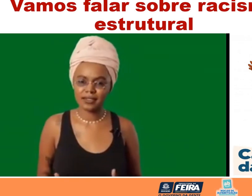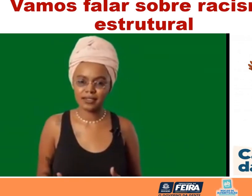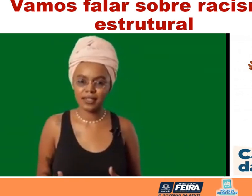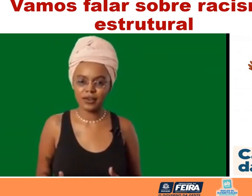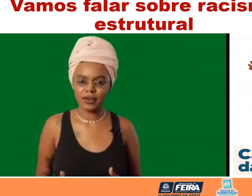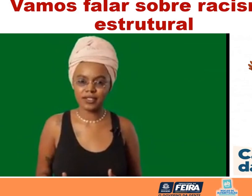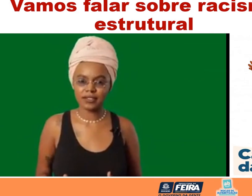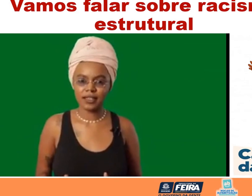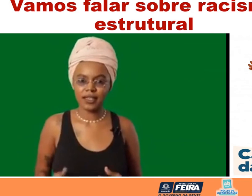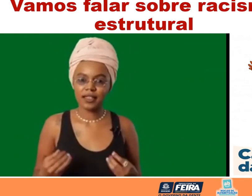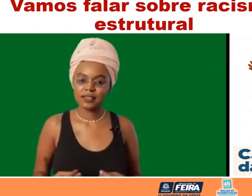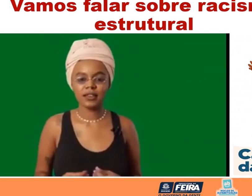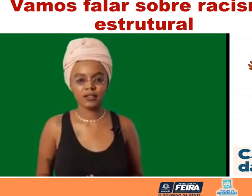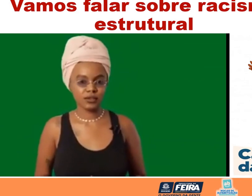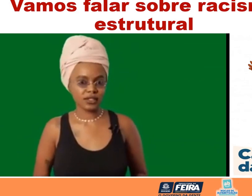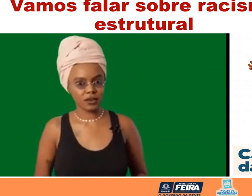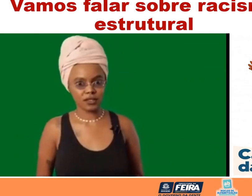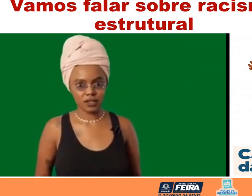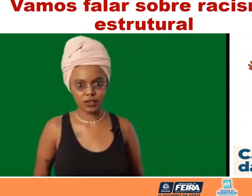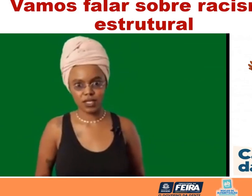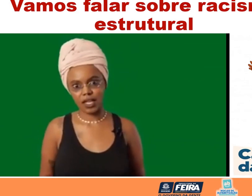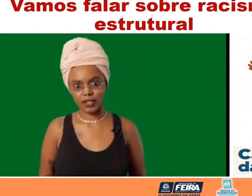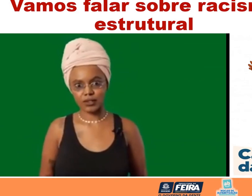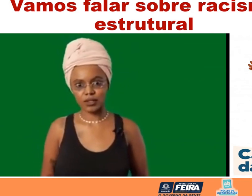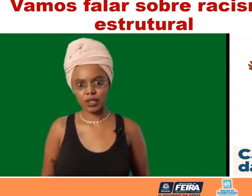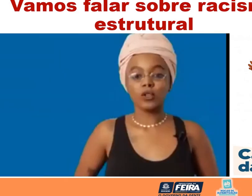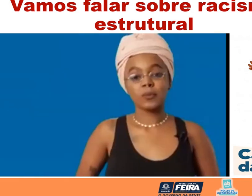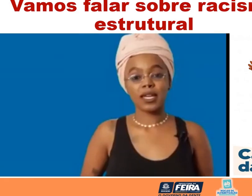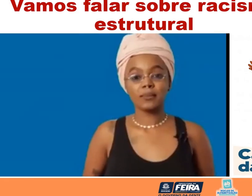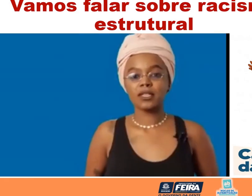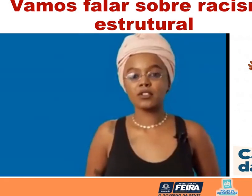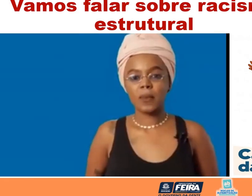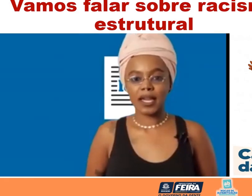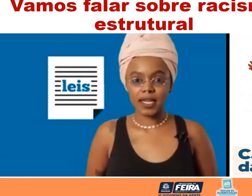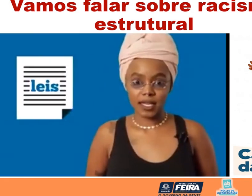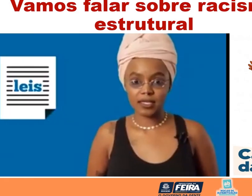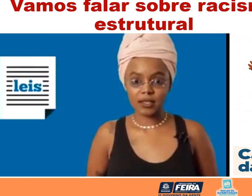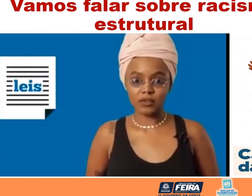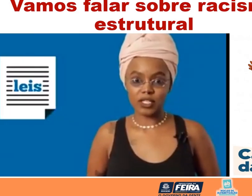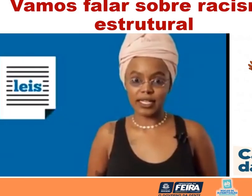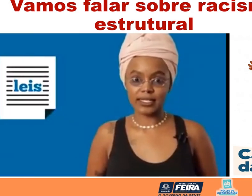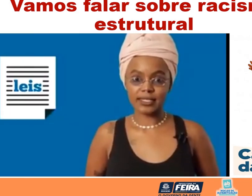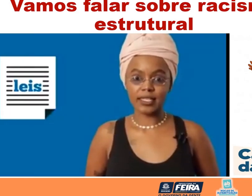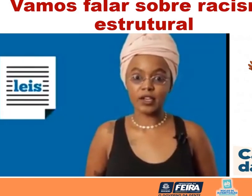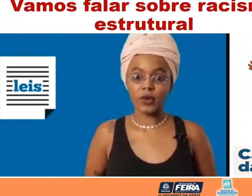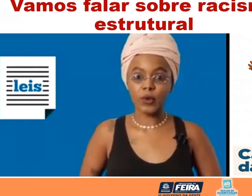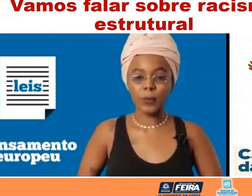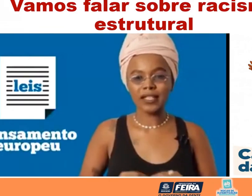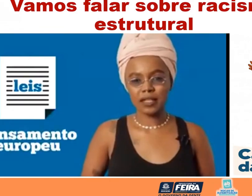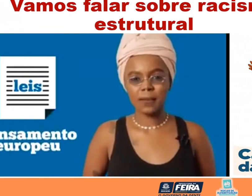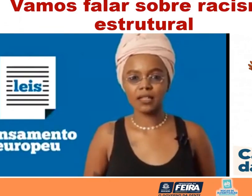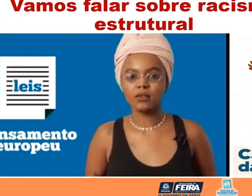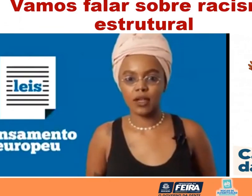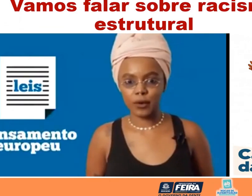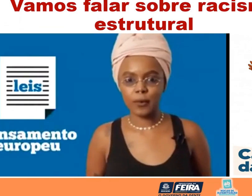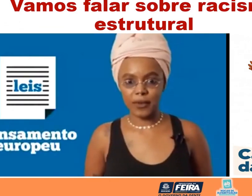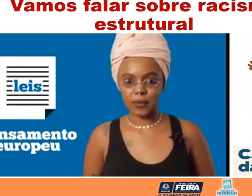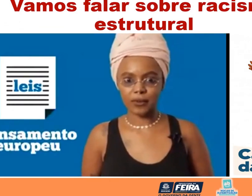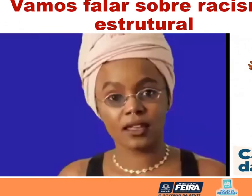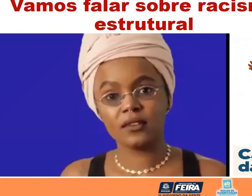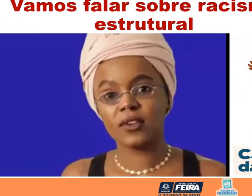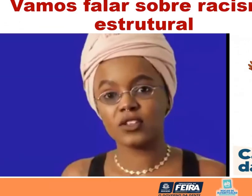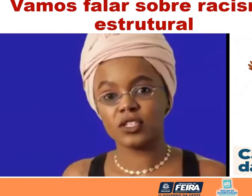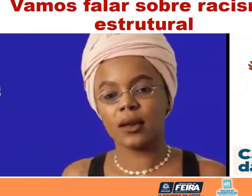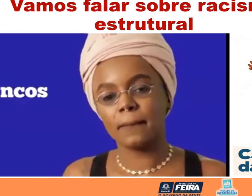pelas décadas anteriores inserindo os negros na sociedade. Os parâmetros para a criação de leis seguiam em um pensamento